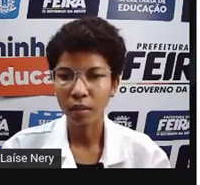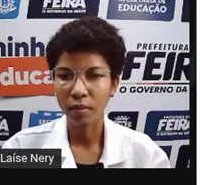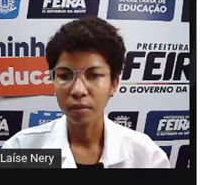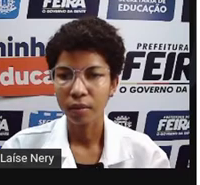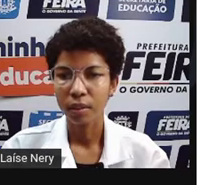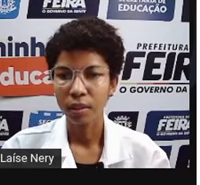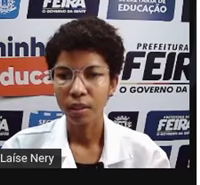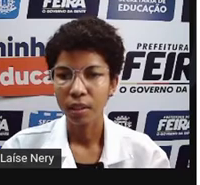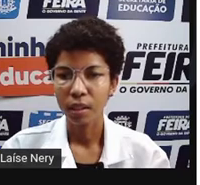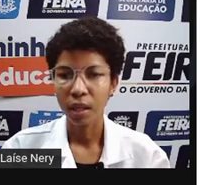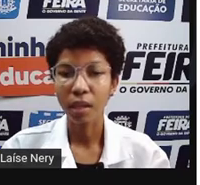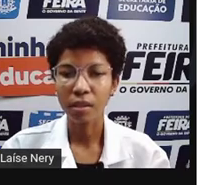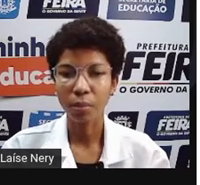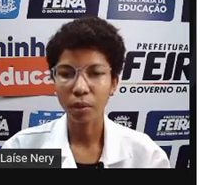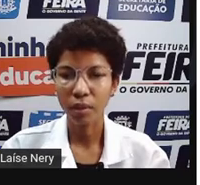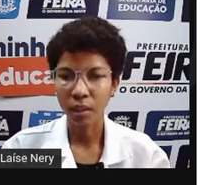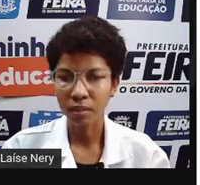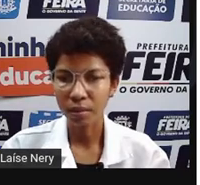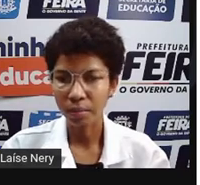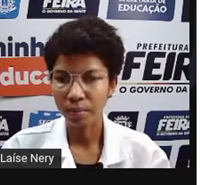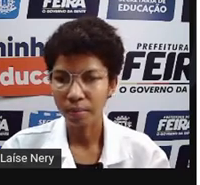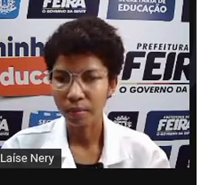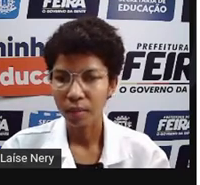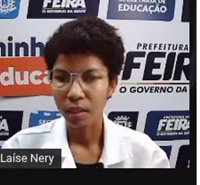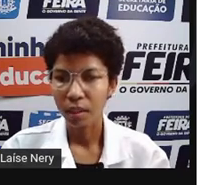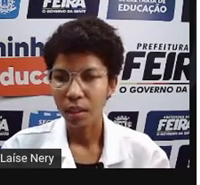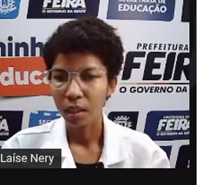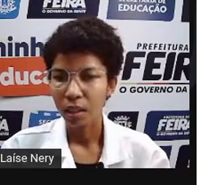aqui, né? Essa potência,